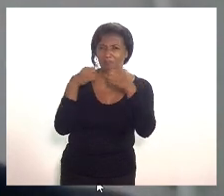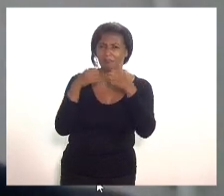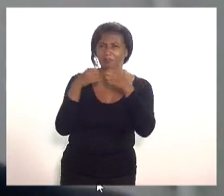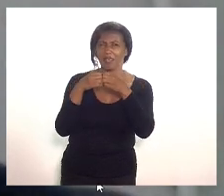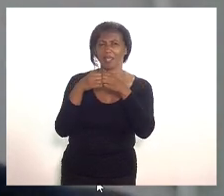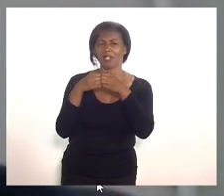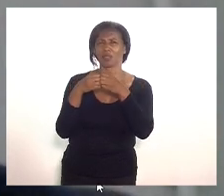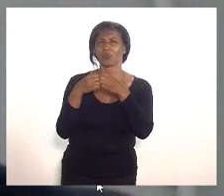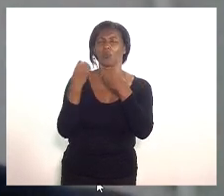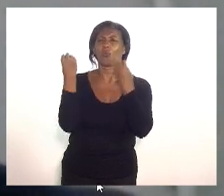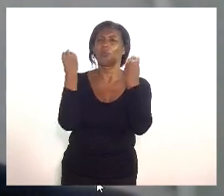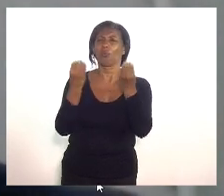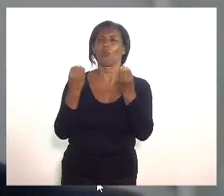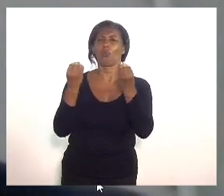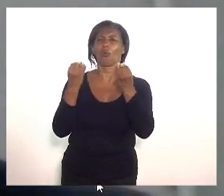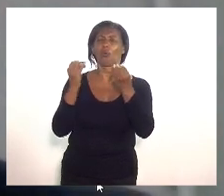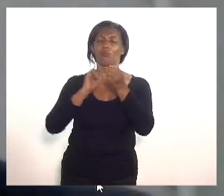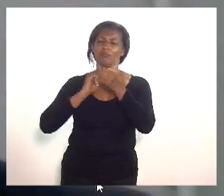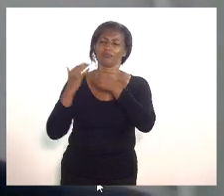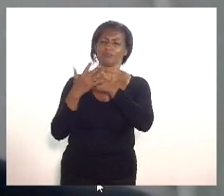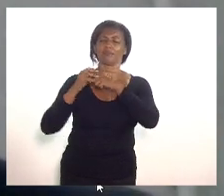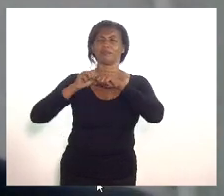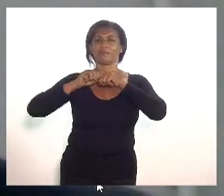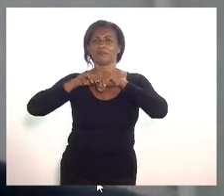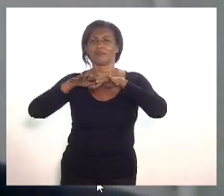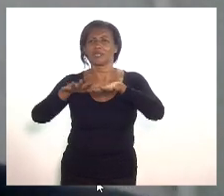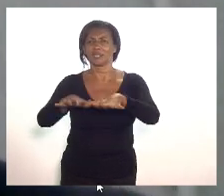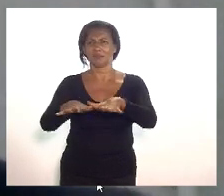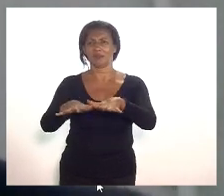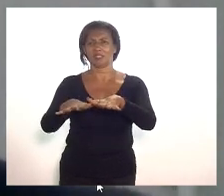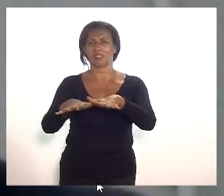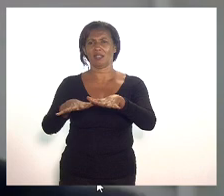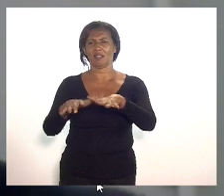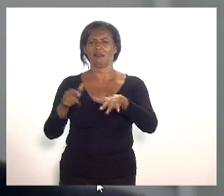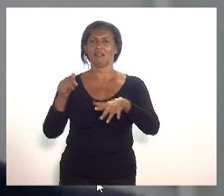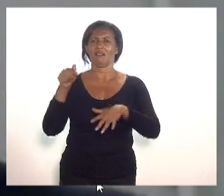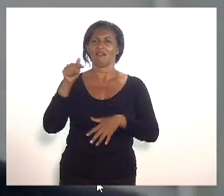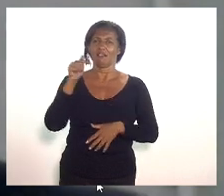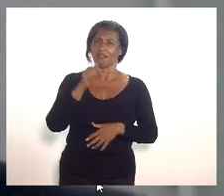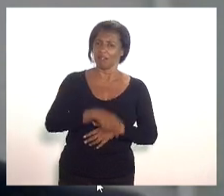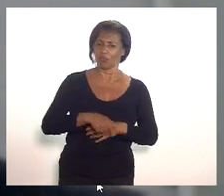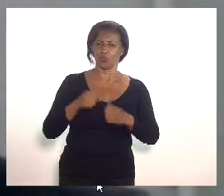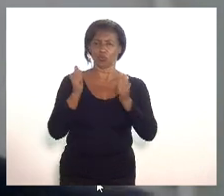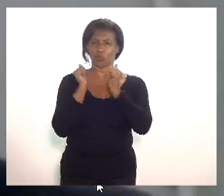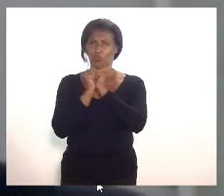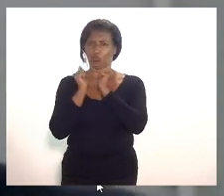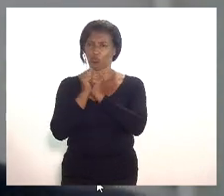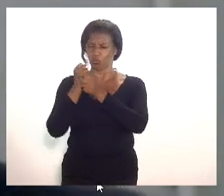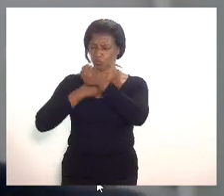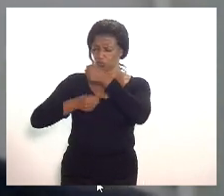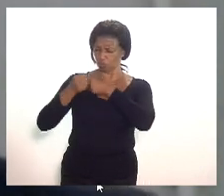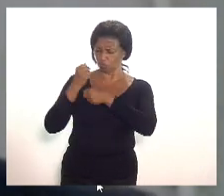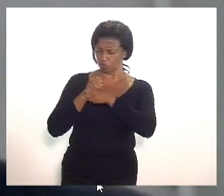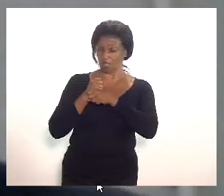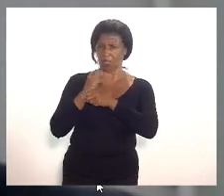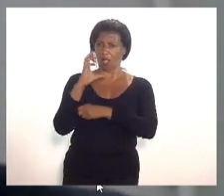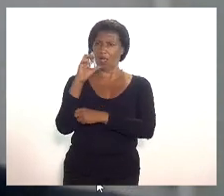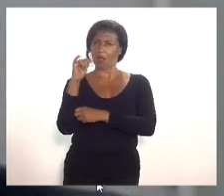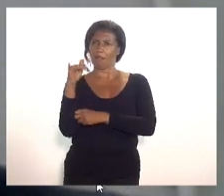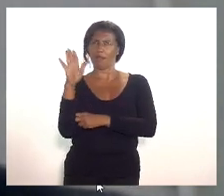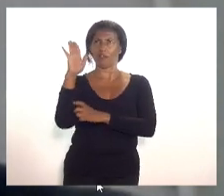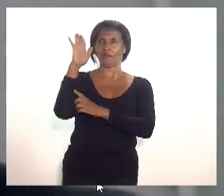condução da pandemia inclusive durante a campanha se colocou como um grande articulador desse